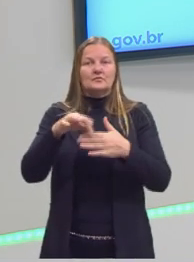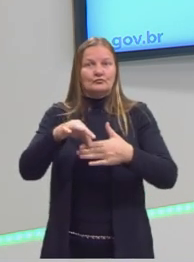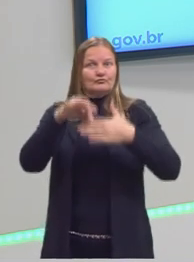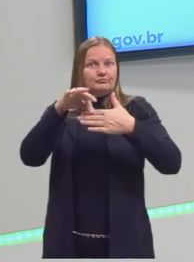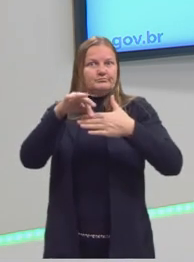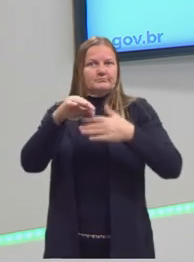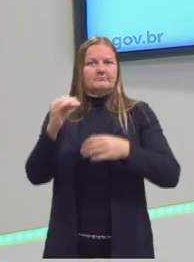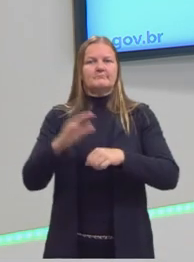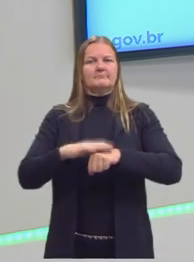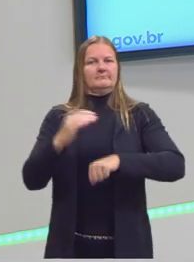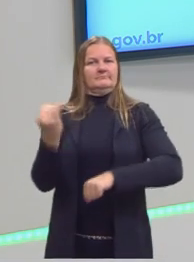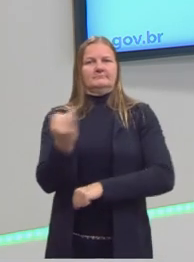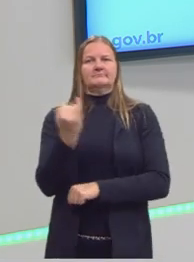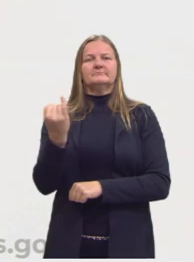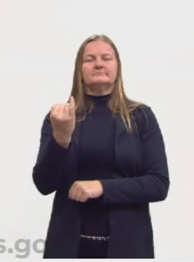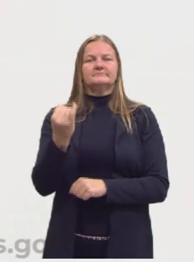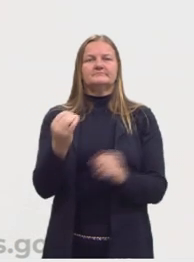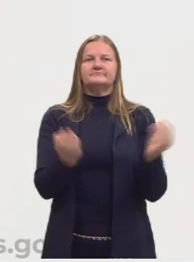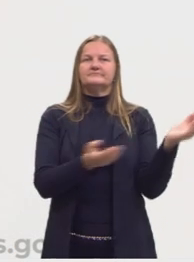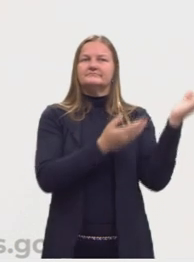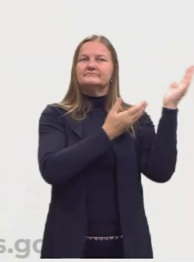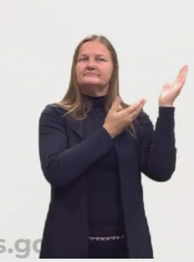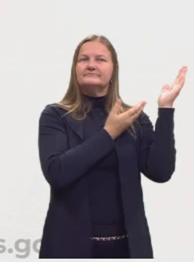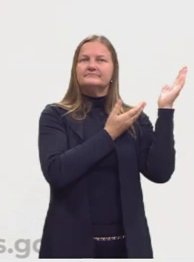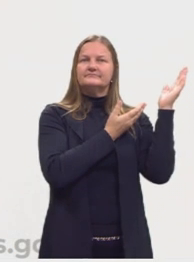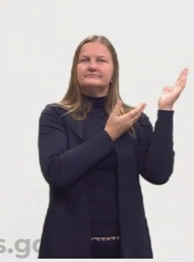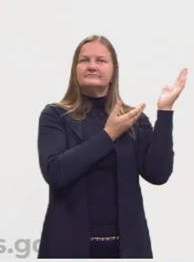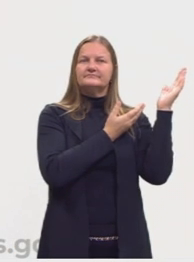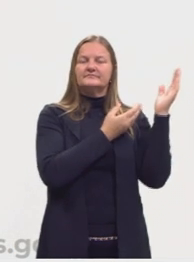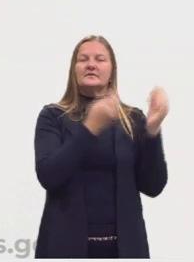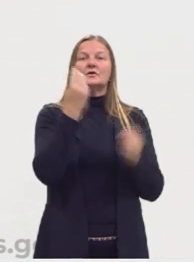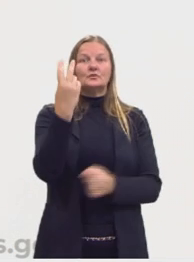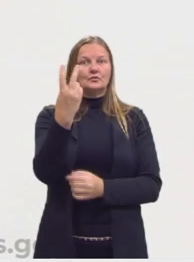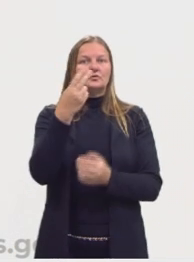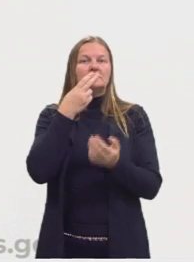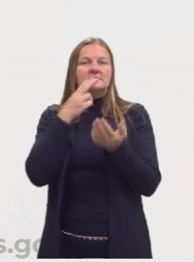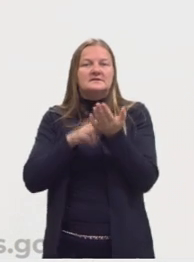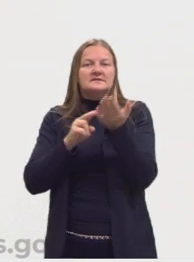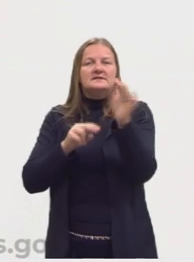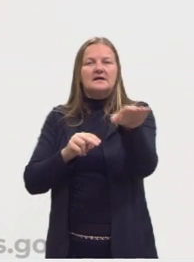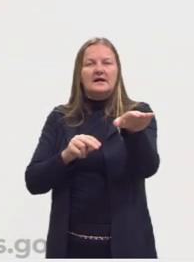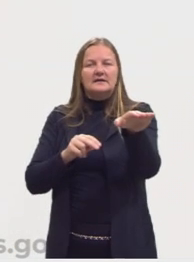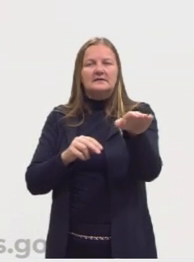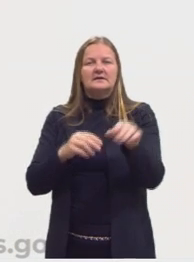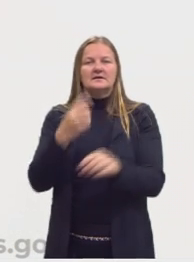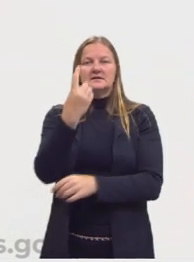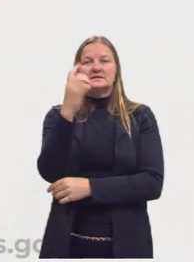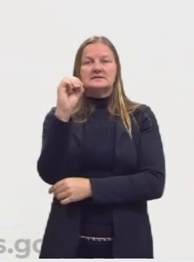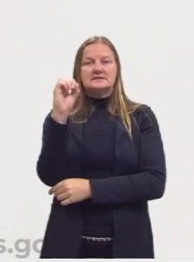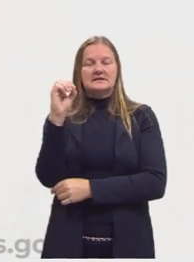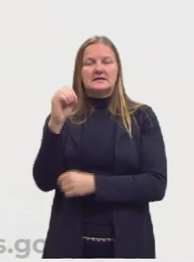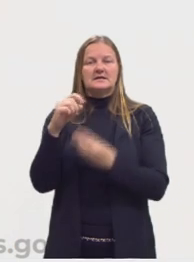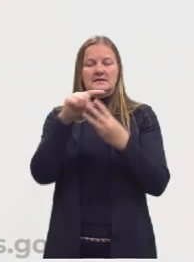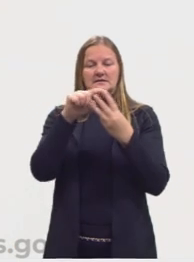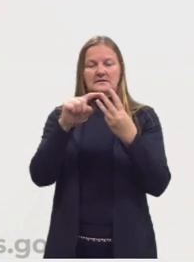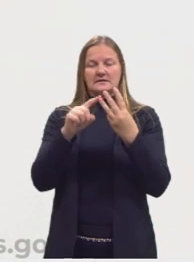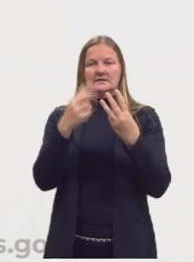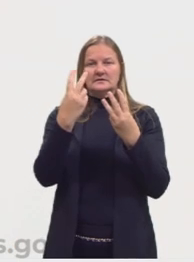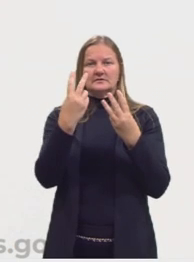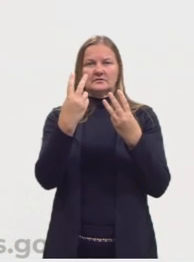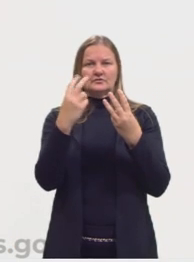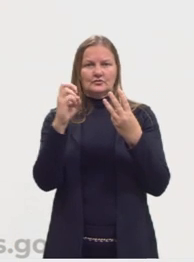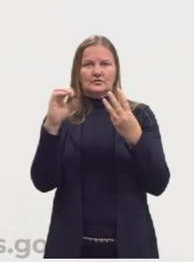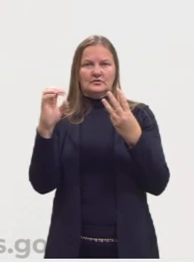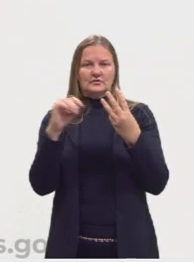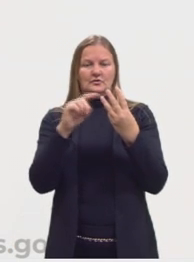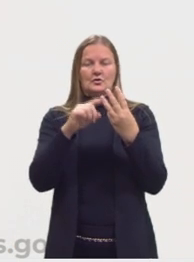mais importantes. Então, nós temos, ó, cartas de 100 gramas, três de 200 gramas e